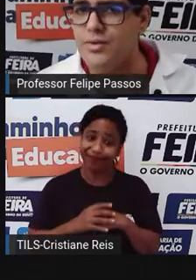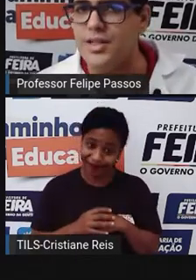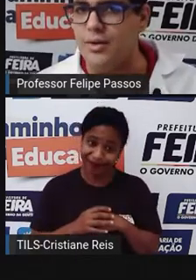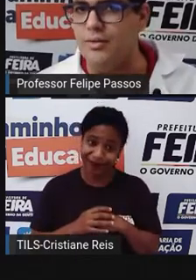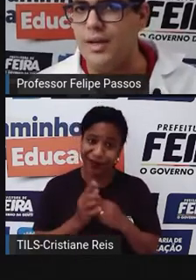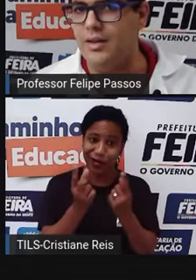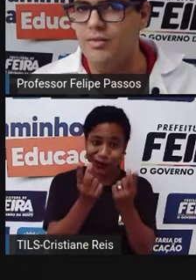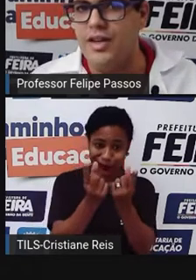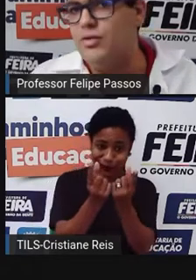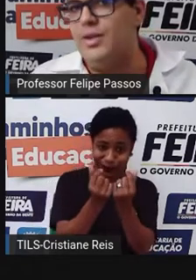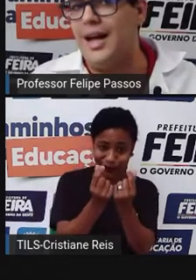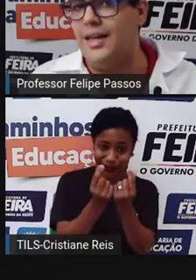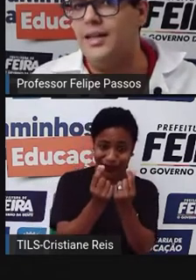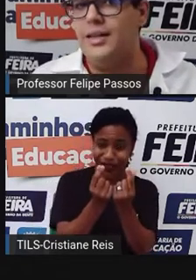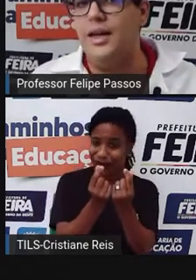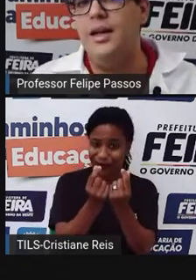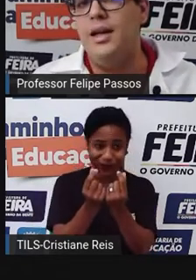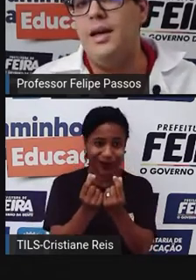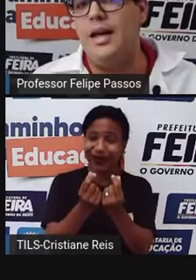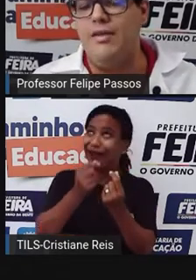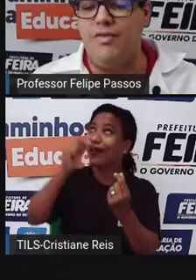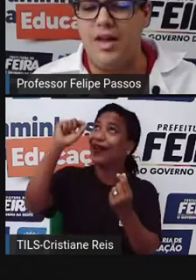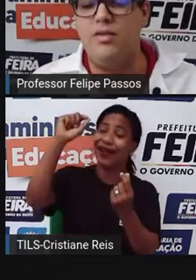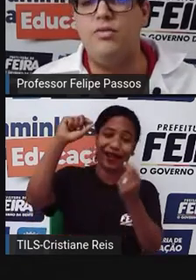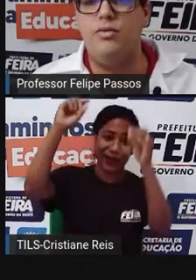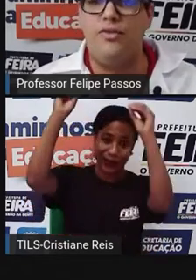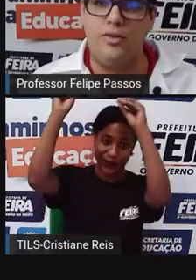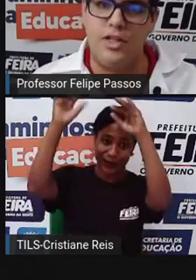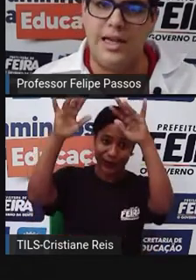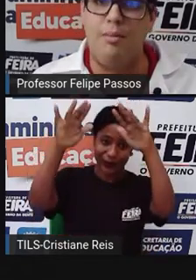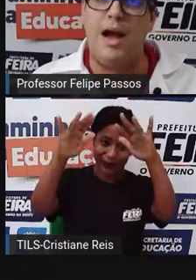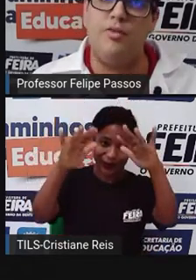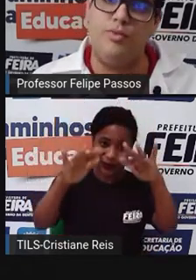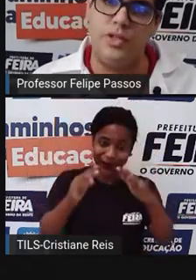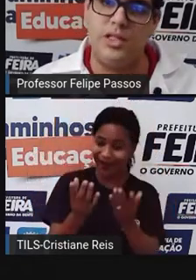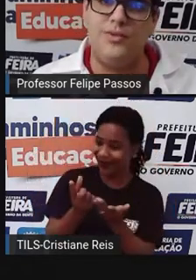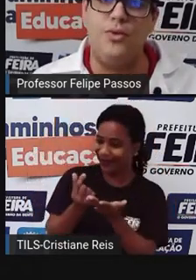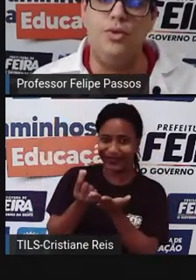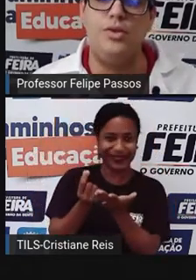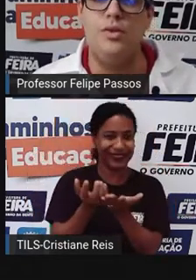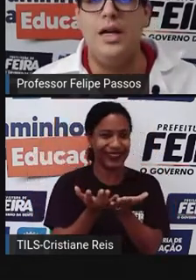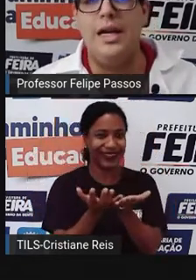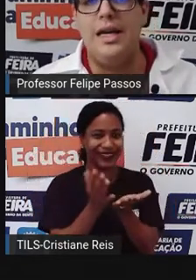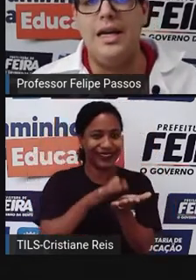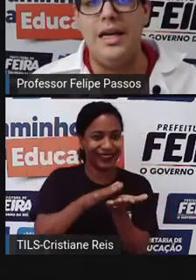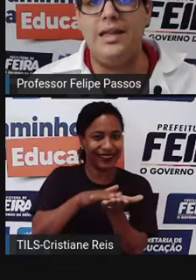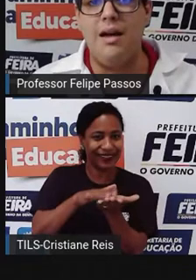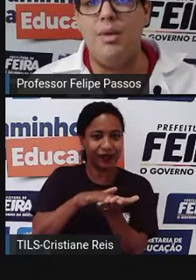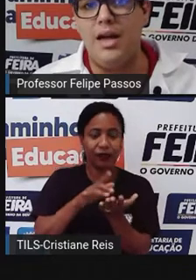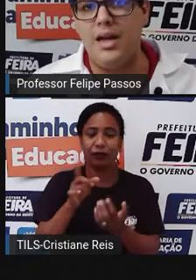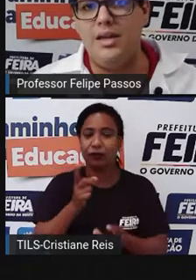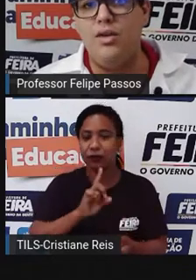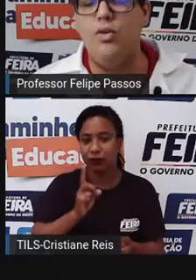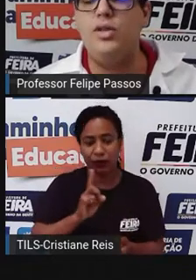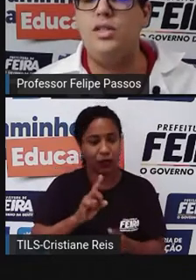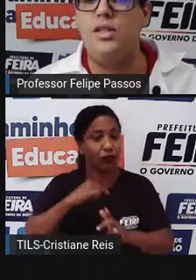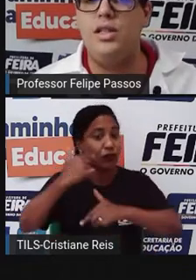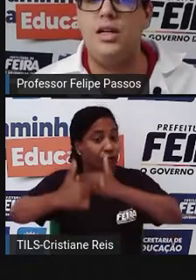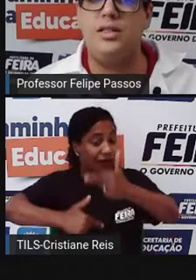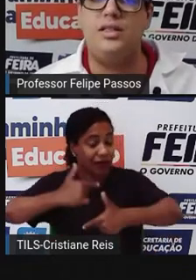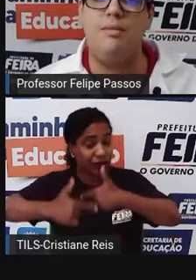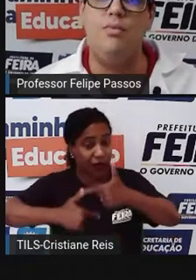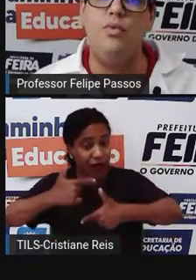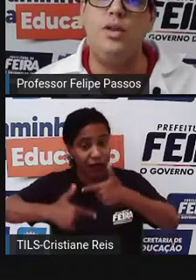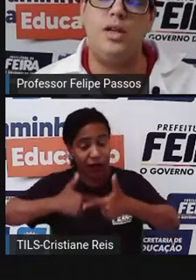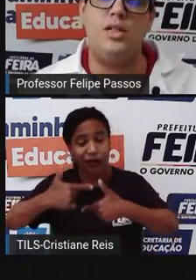dinheiro não cai do céu, ele não vem do nada, né? Ele vem do fruto de trabalho, de muito esforço e também que hoje em